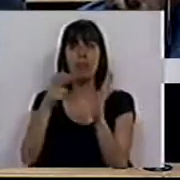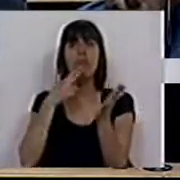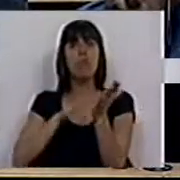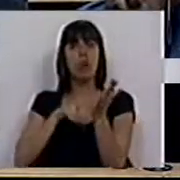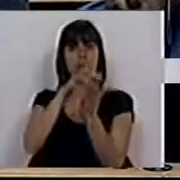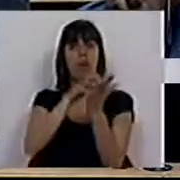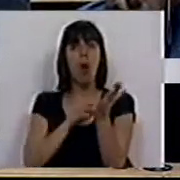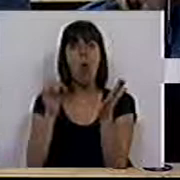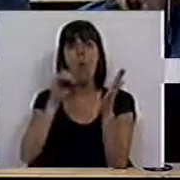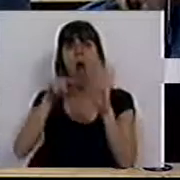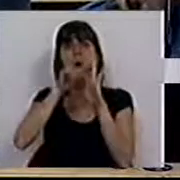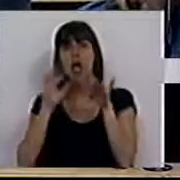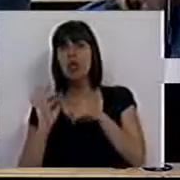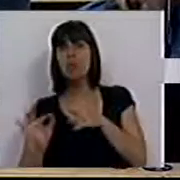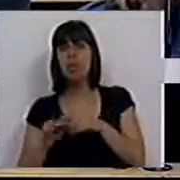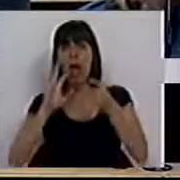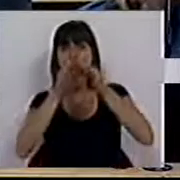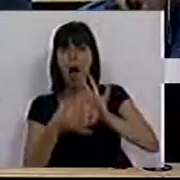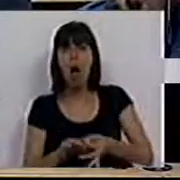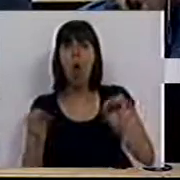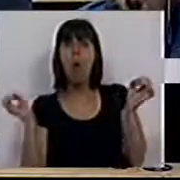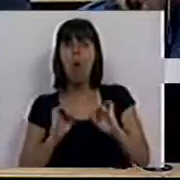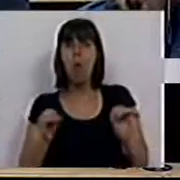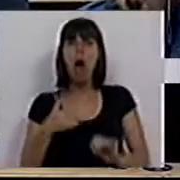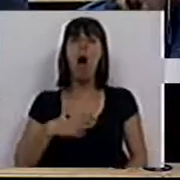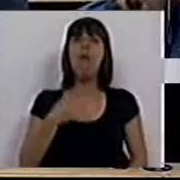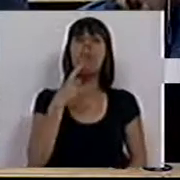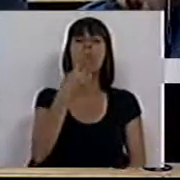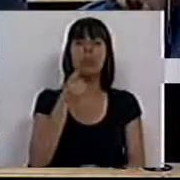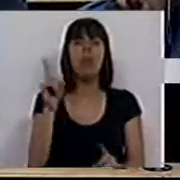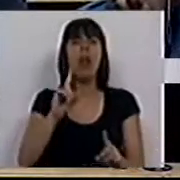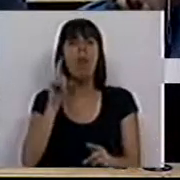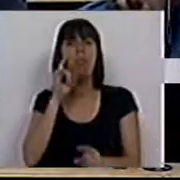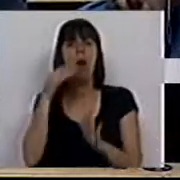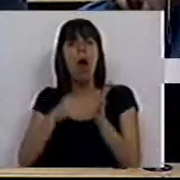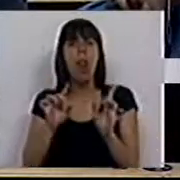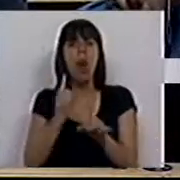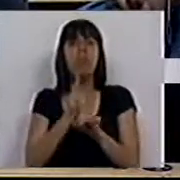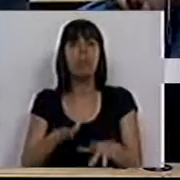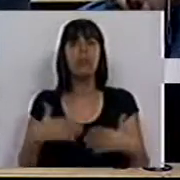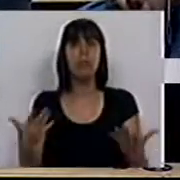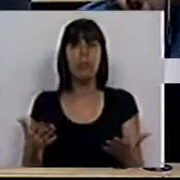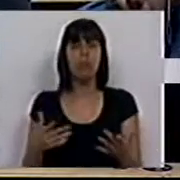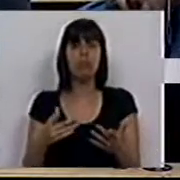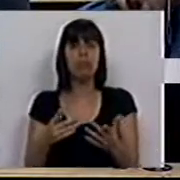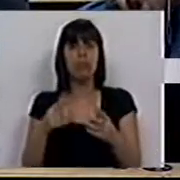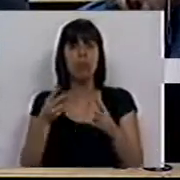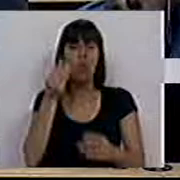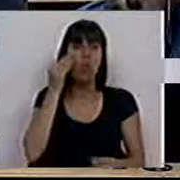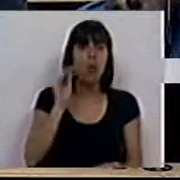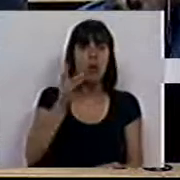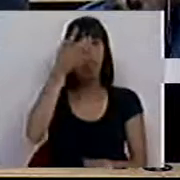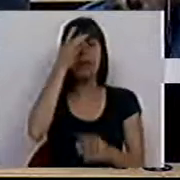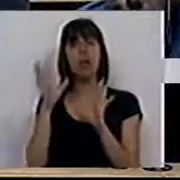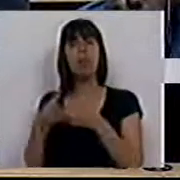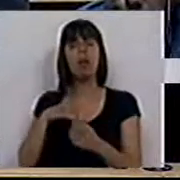exposição de motivos, não há nenhuma norma específica no articulado. Queria também perguntar porquê é não foi acalculado o conselho ou o